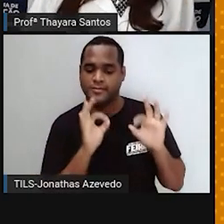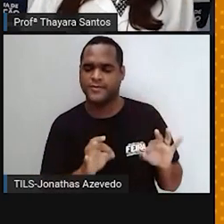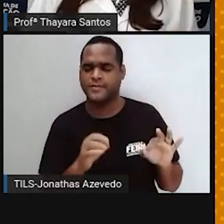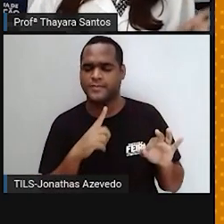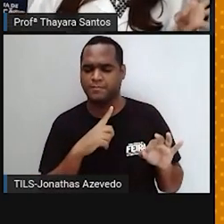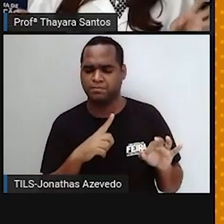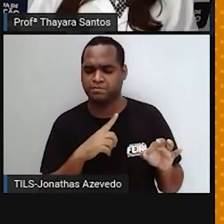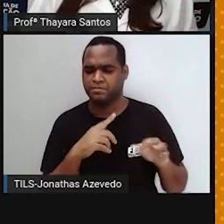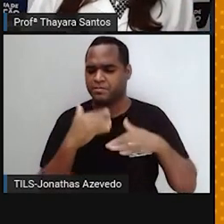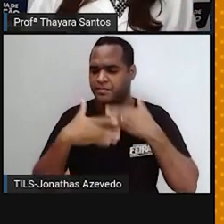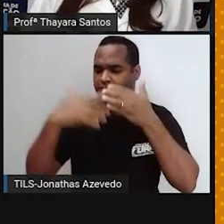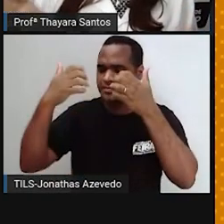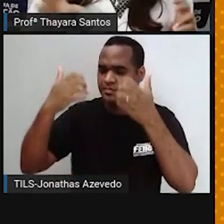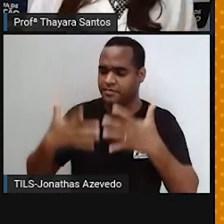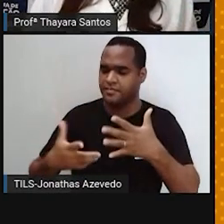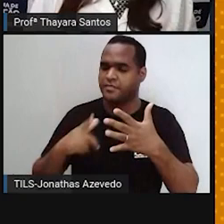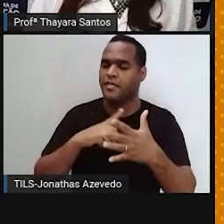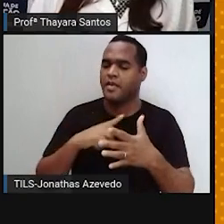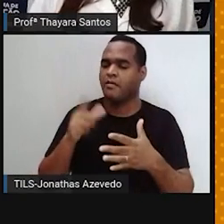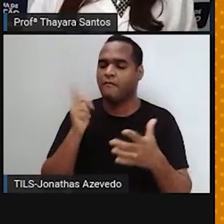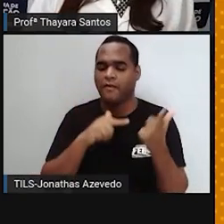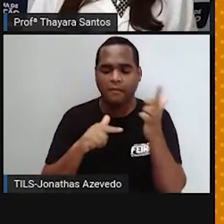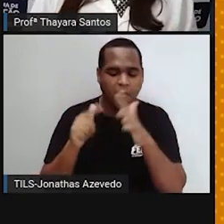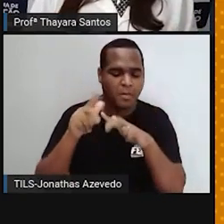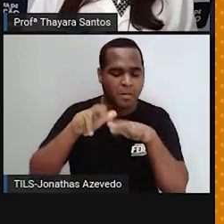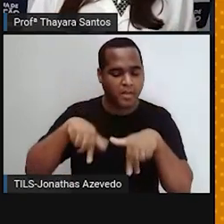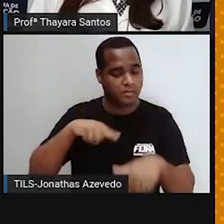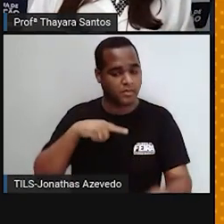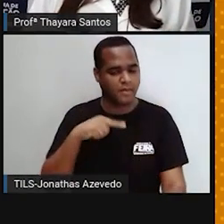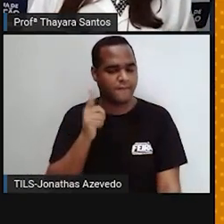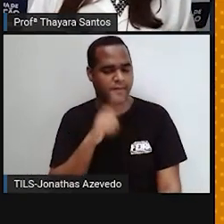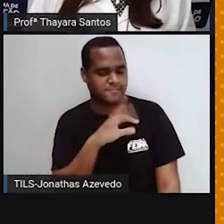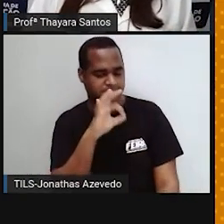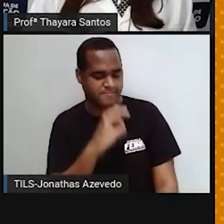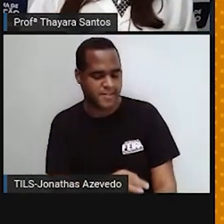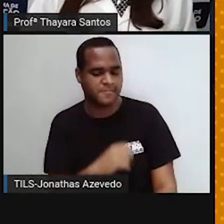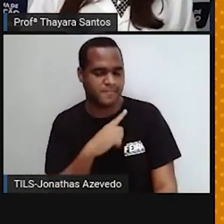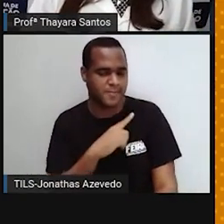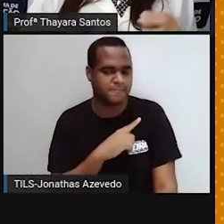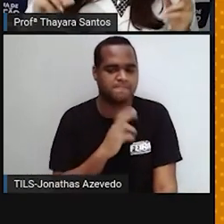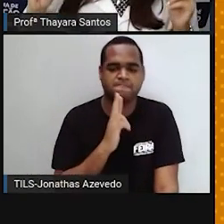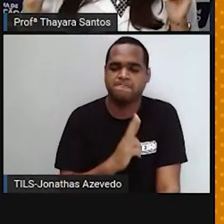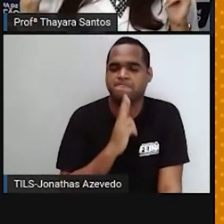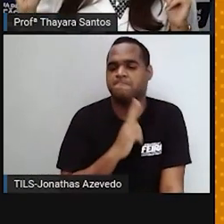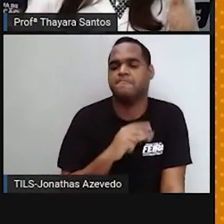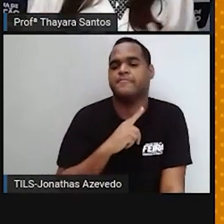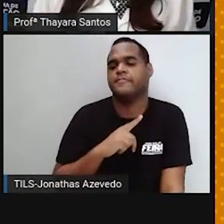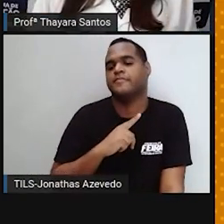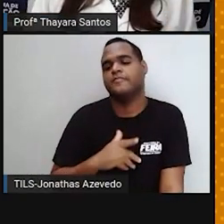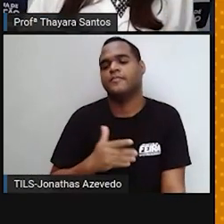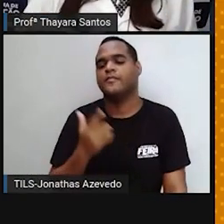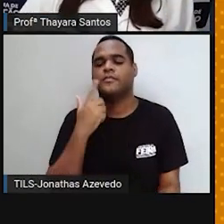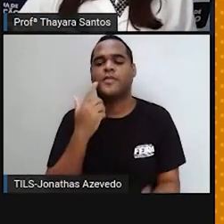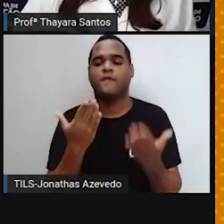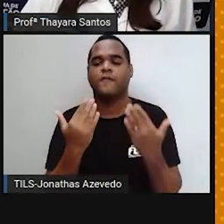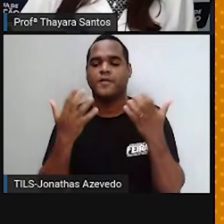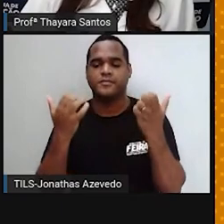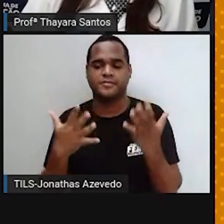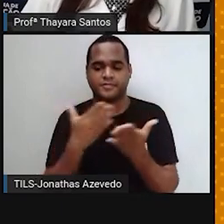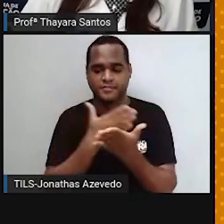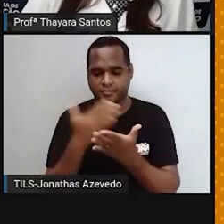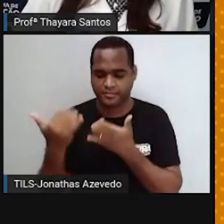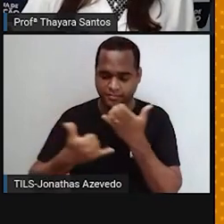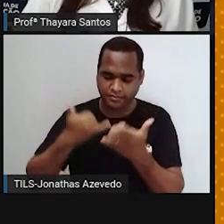Depois, a gente vai corrigir essas respostas de vocês, tá? Então, vamos lá começar a nossa